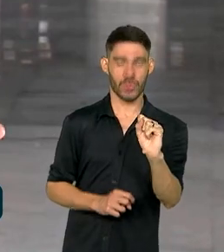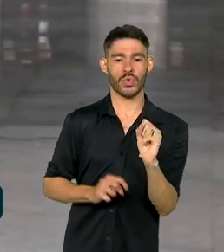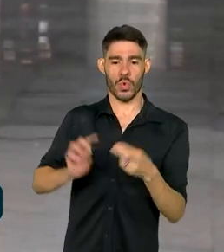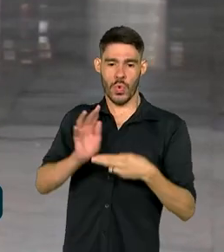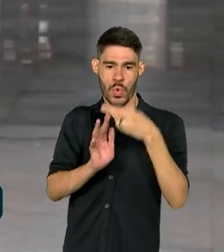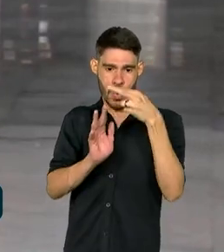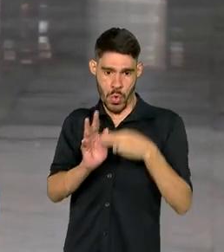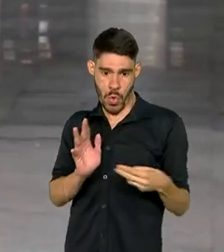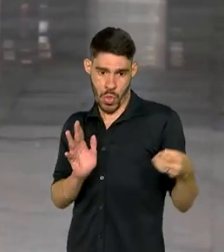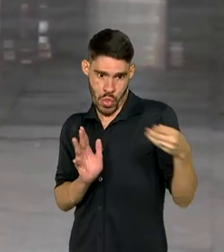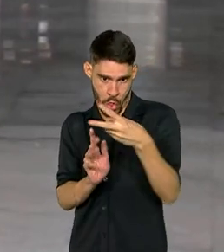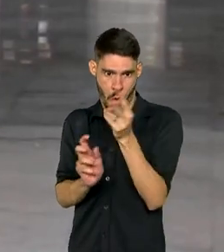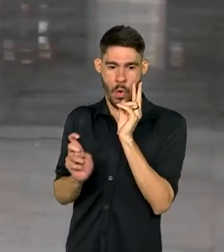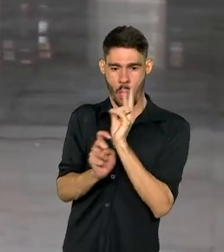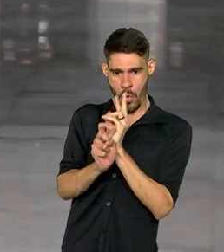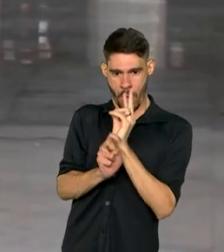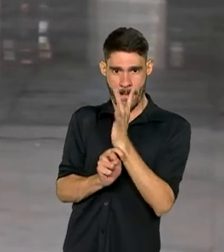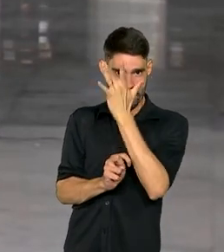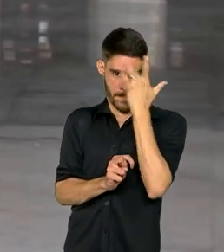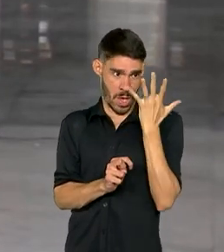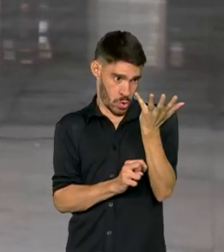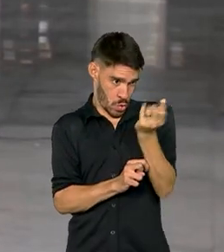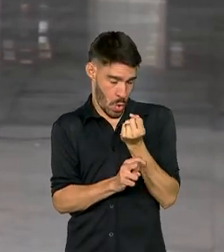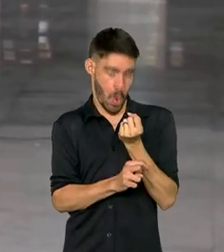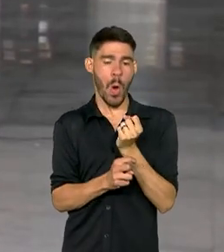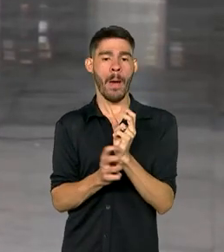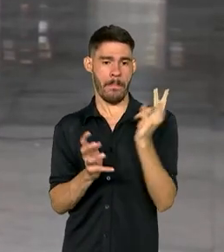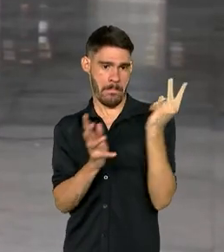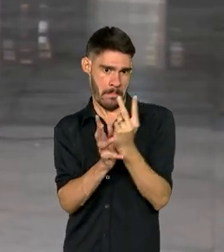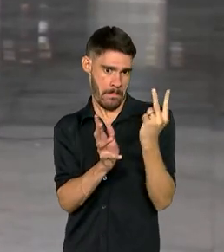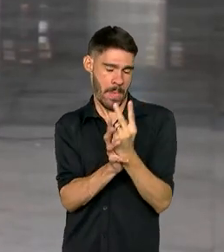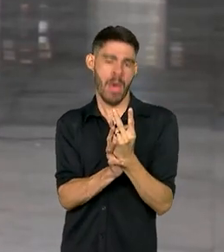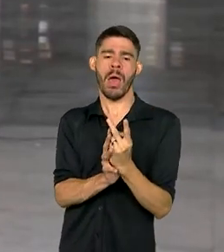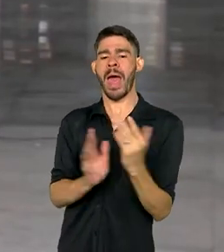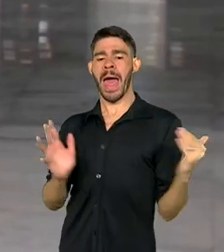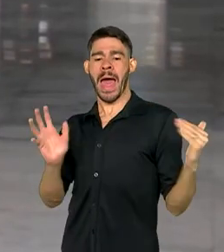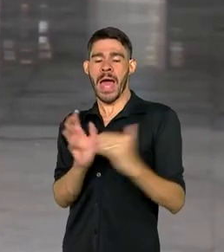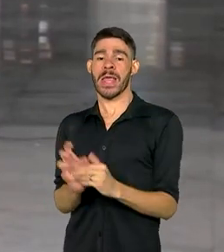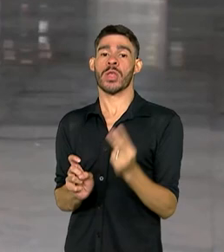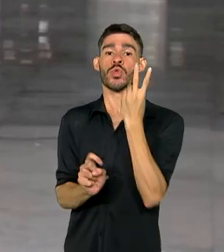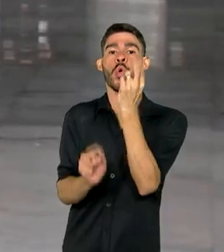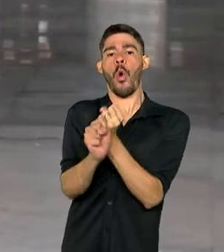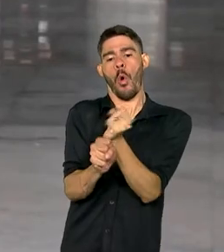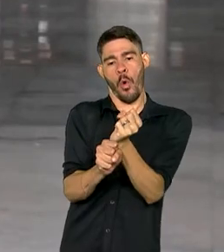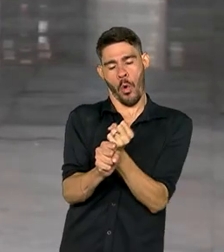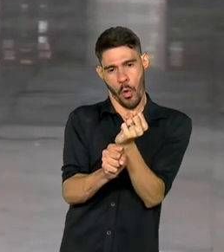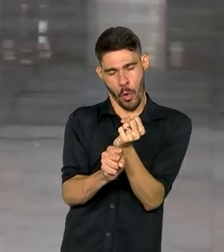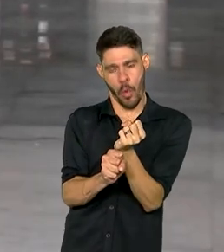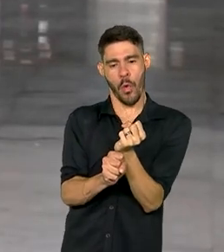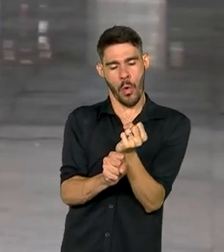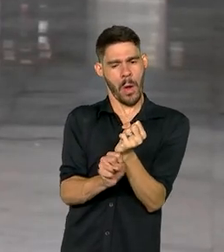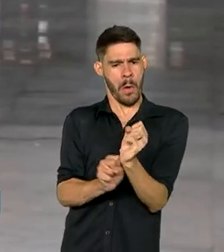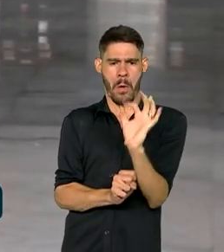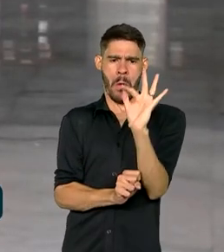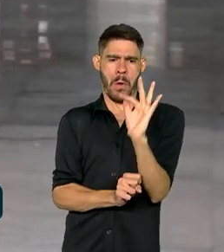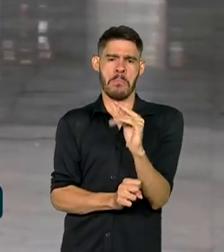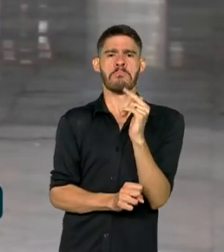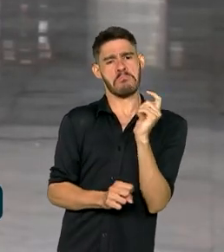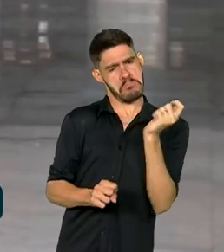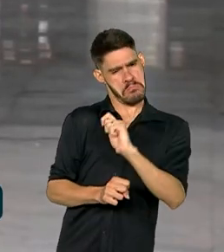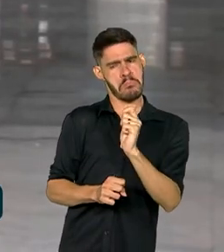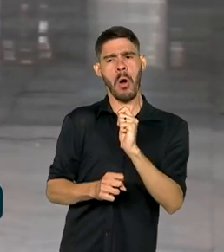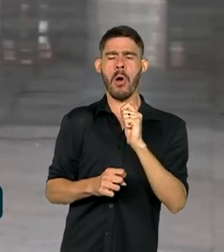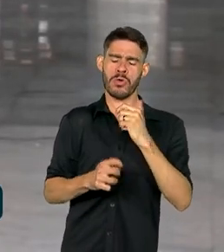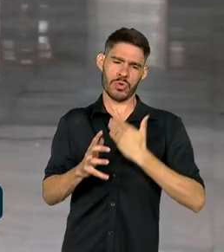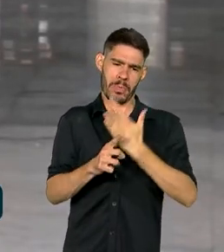regra de proteção, os beneficiários podem permanecer no programa por até 2 anos, mesmo depois de conseguir um emprego com